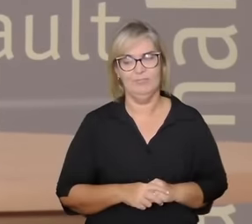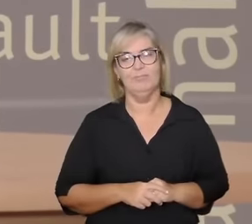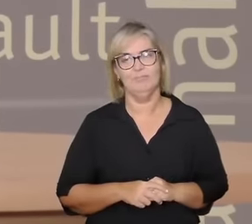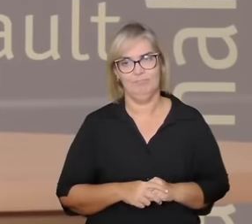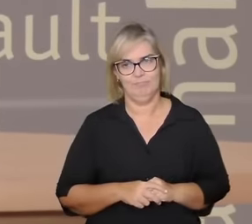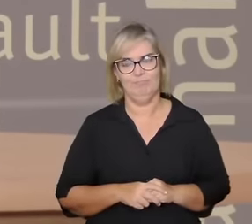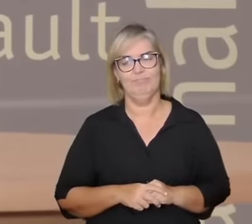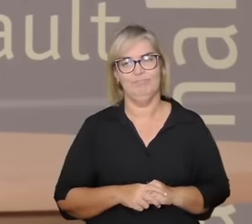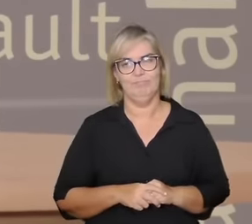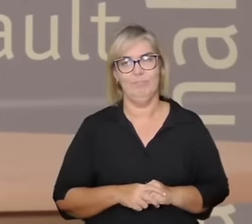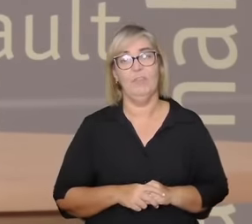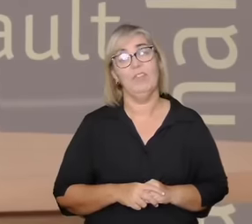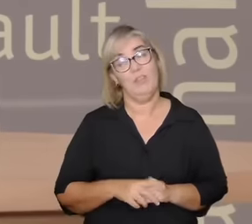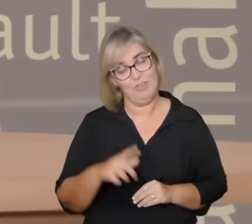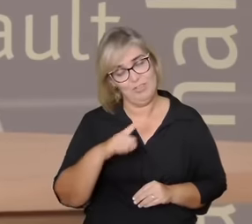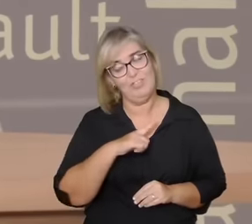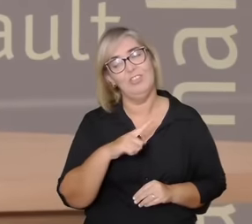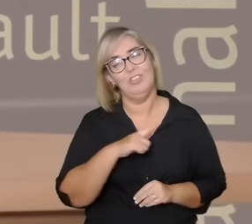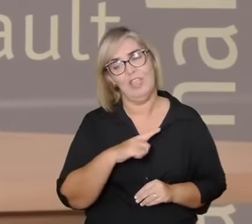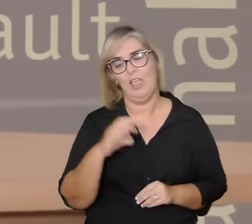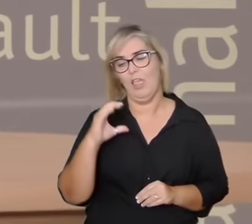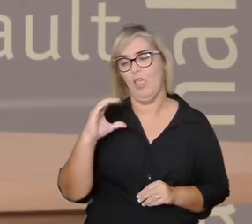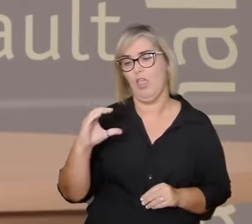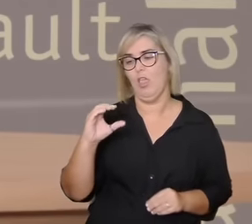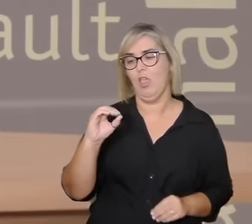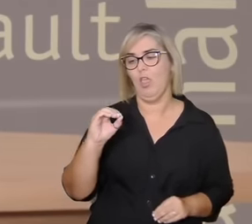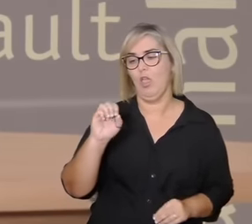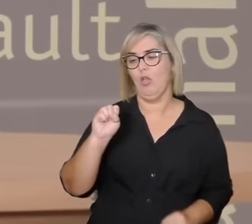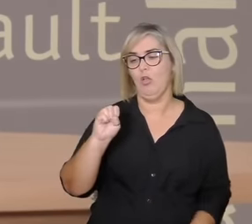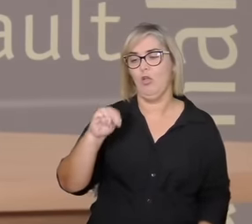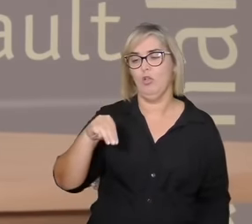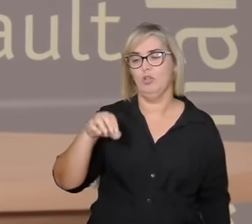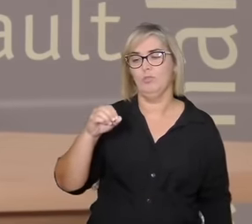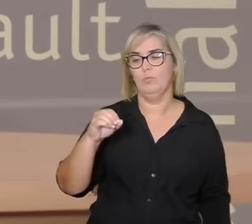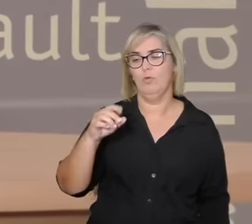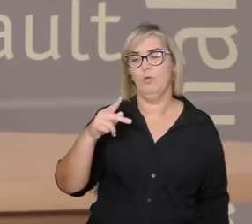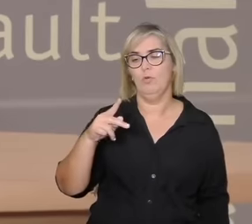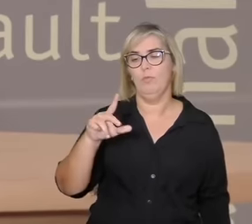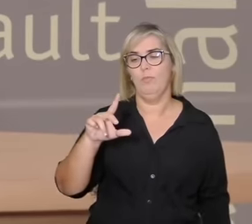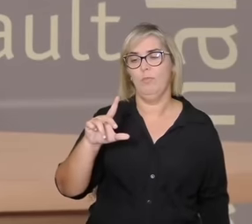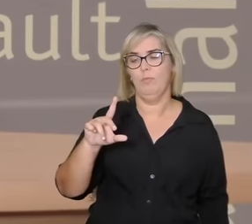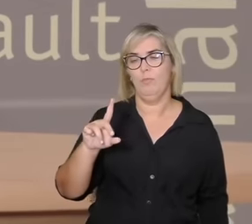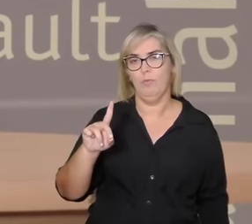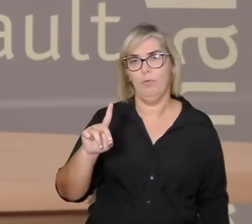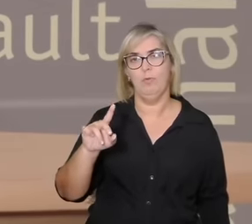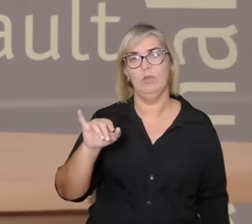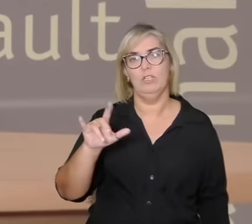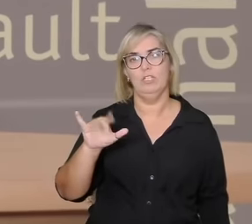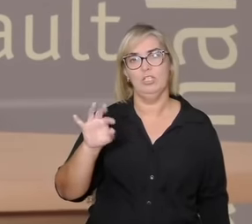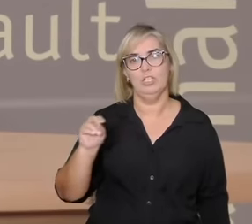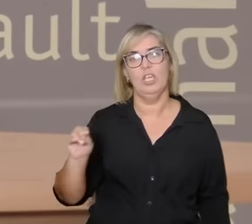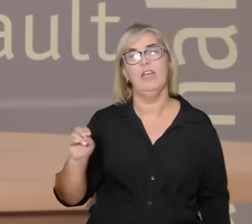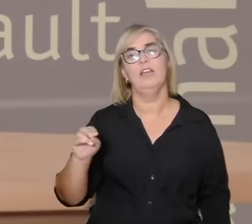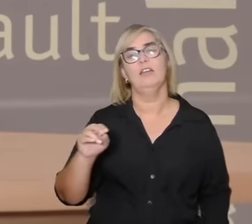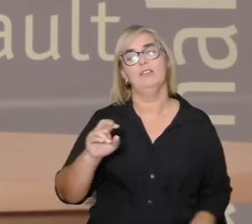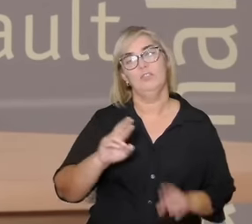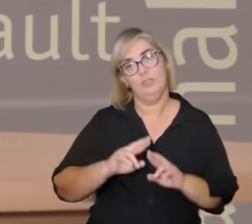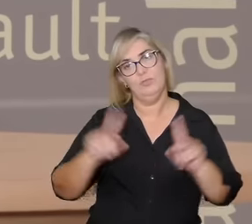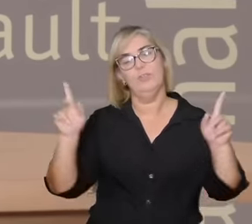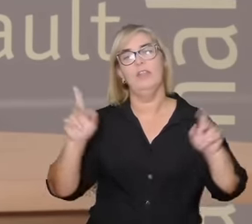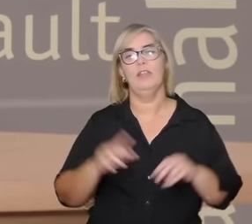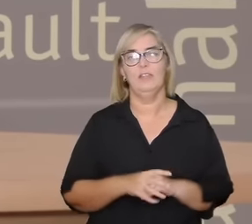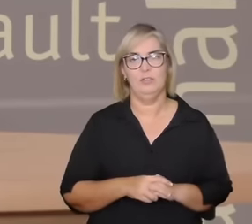a gente tem cosmopolíticas que são diversas sem dúvida nenhuma isso não quer dizer que não possa ter